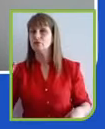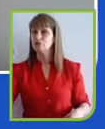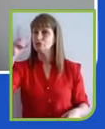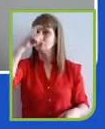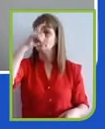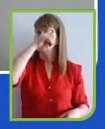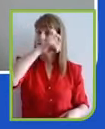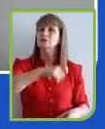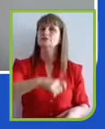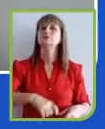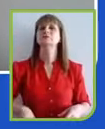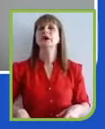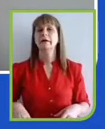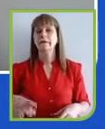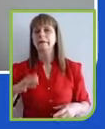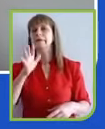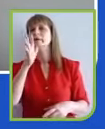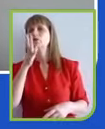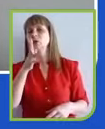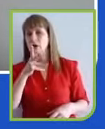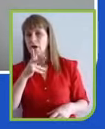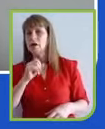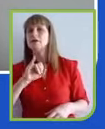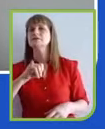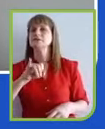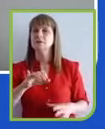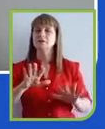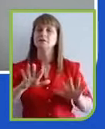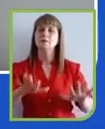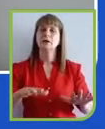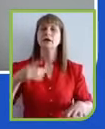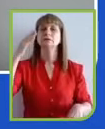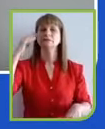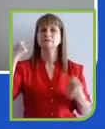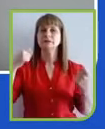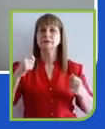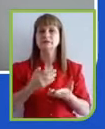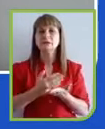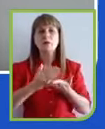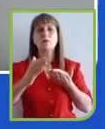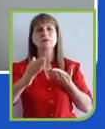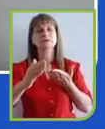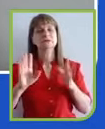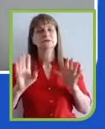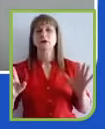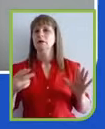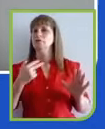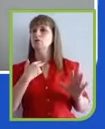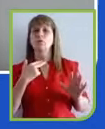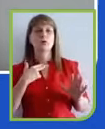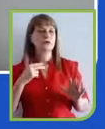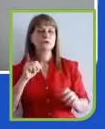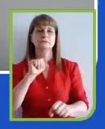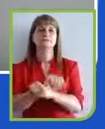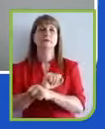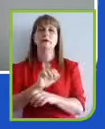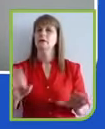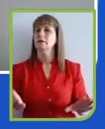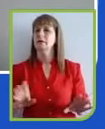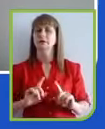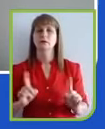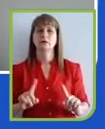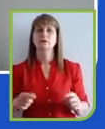a gente sabe que existe o racismo estrutural no Brasil e a gente precisa correr muito com essa pauta. Então, o protagonismo das empresas é